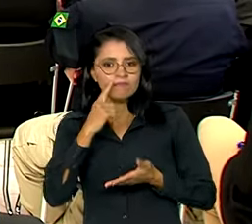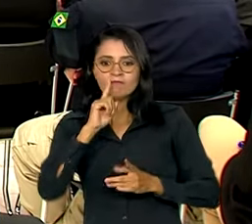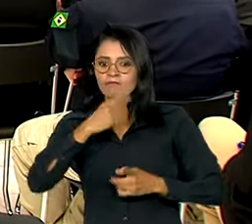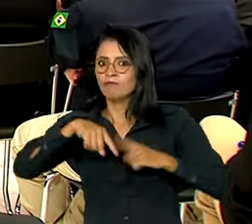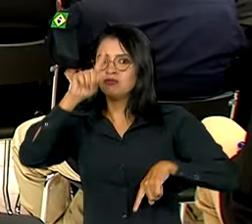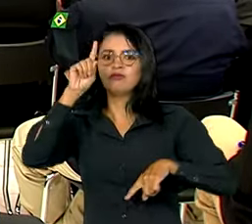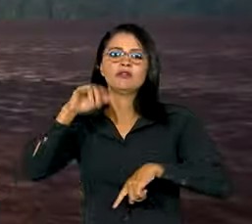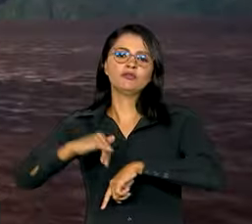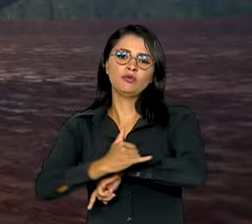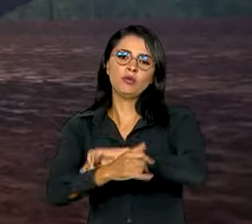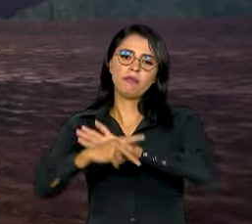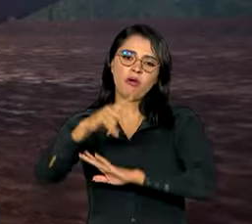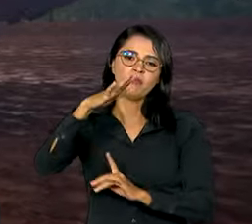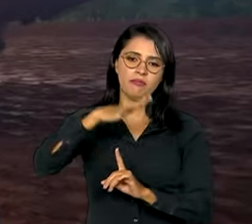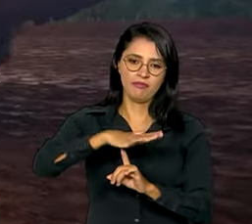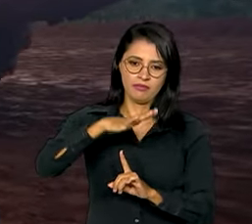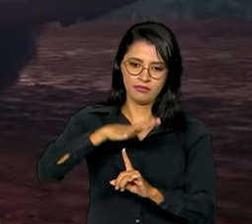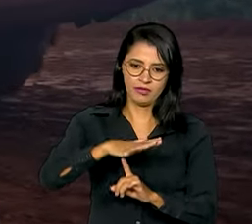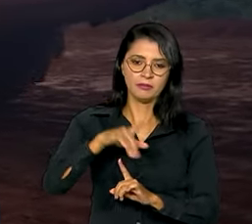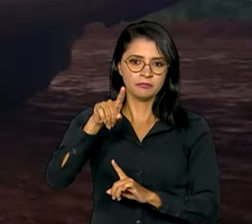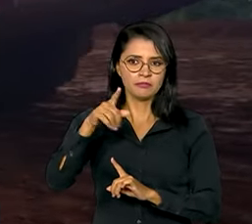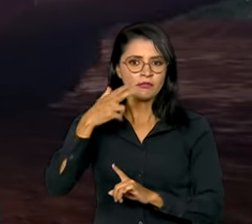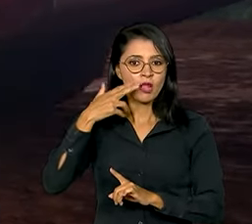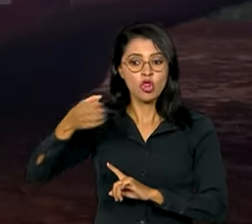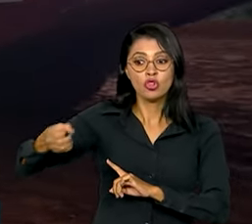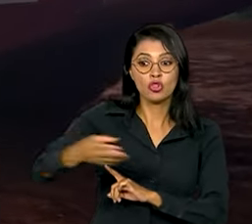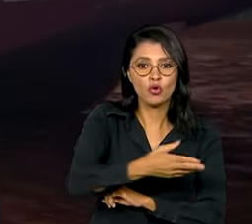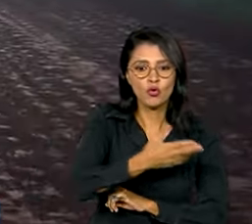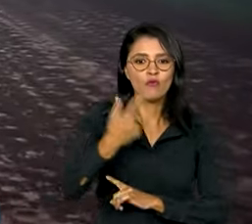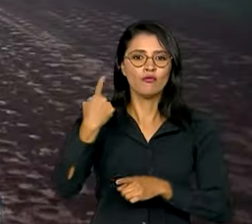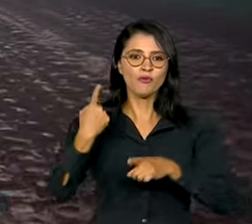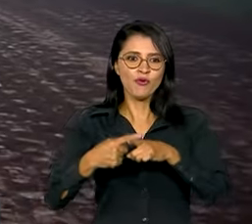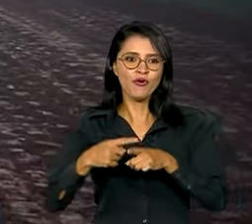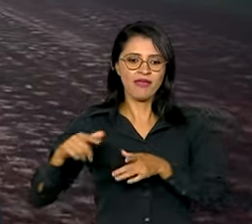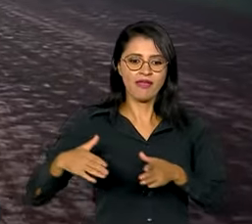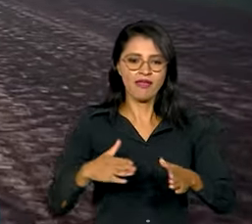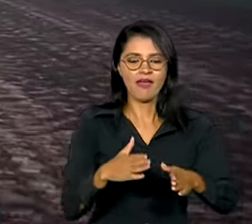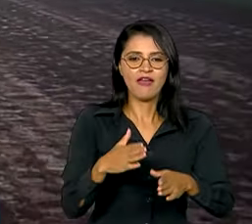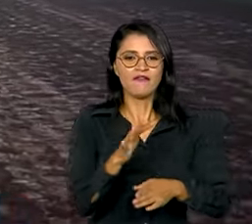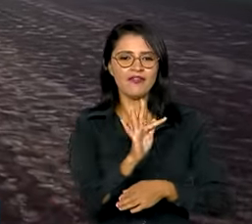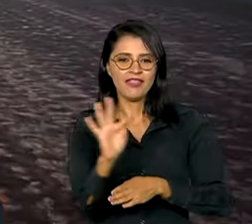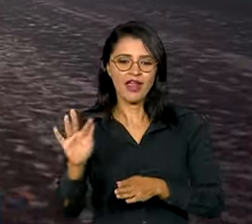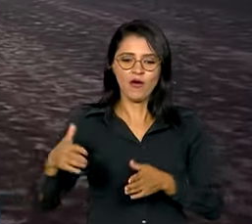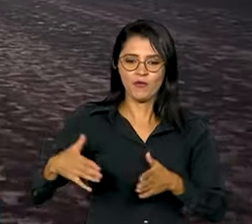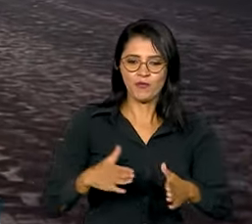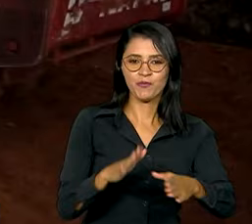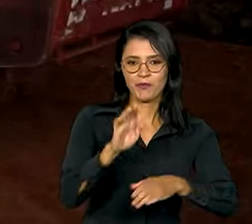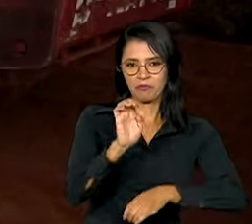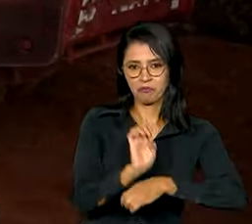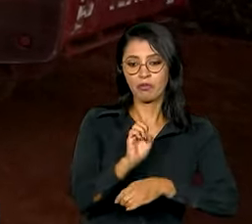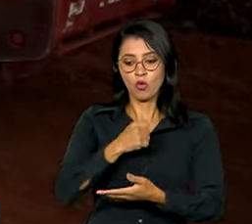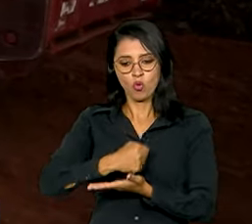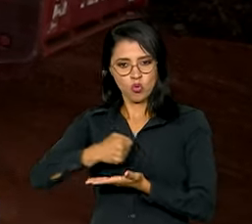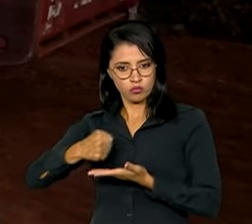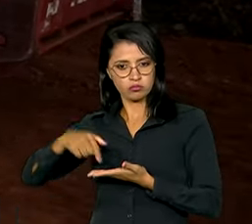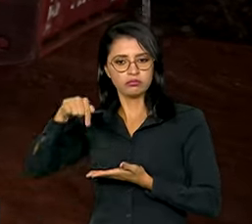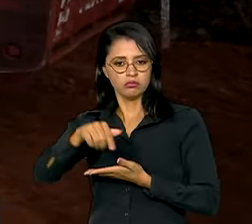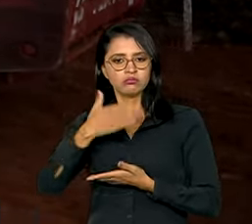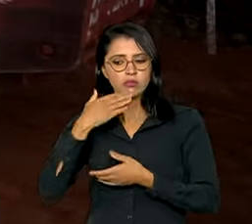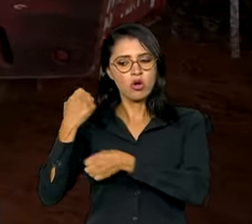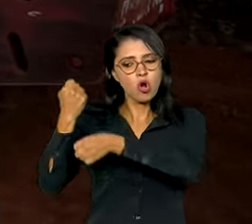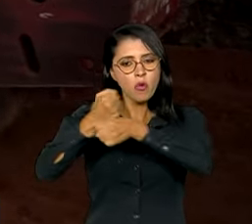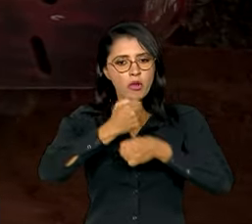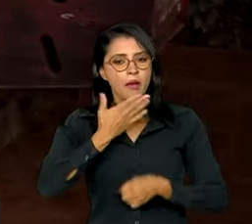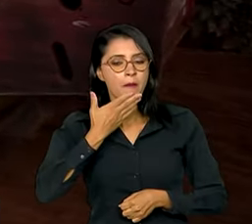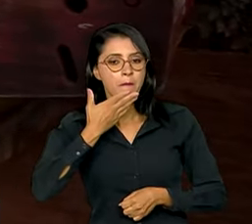para a infraestrutura do Paraná. Inéditos por reunirem vias federais e estaduais, os contratos preveem obras de melhoria nas